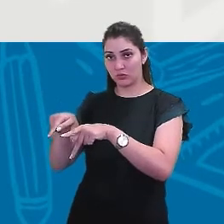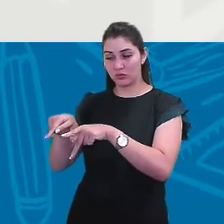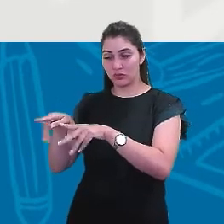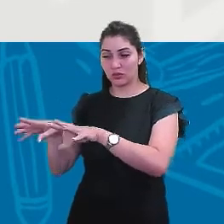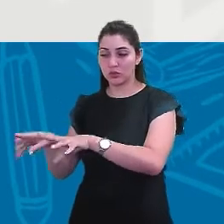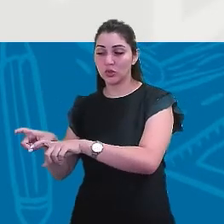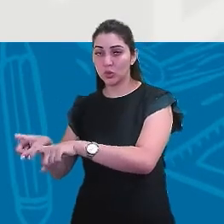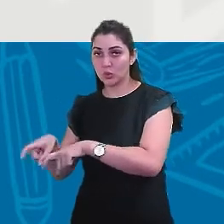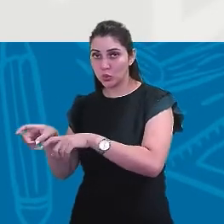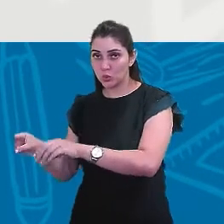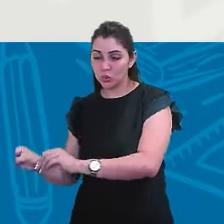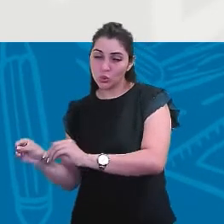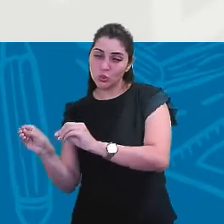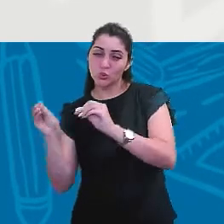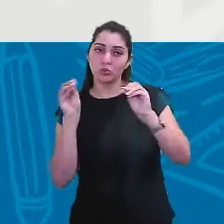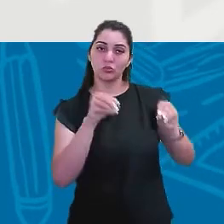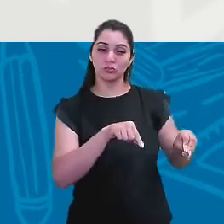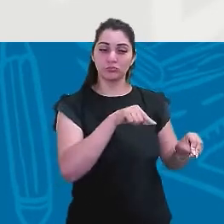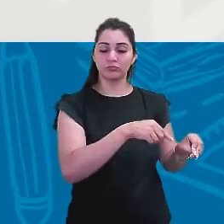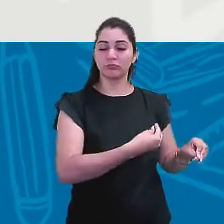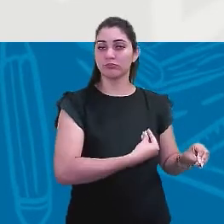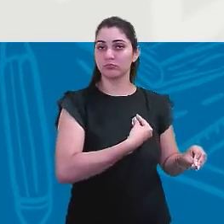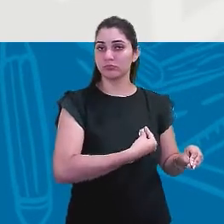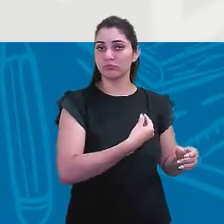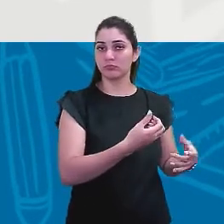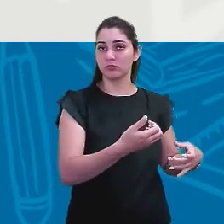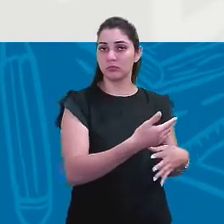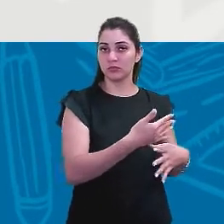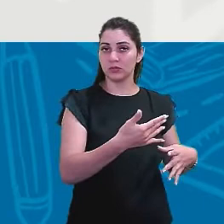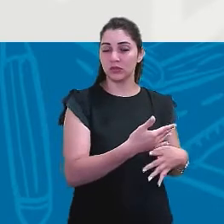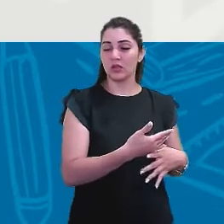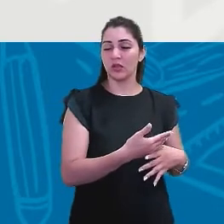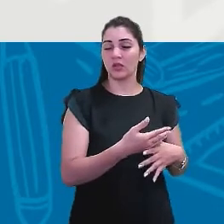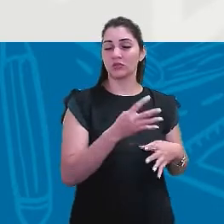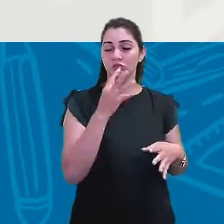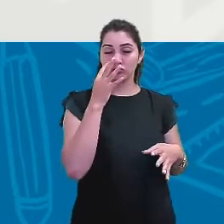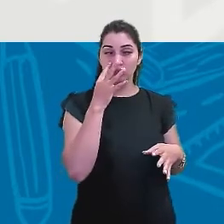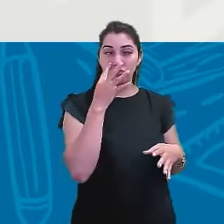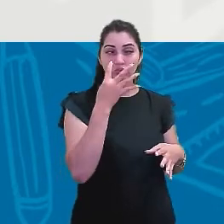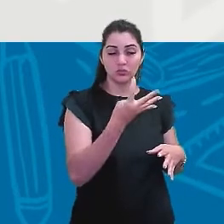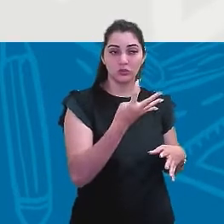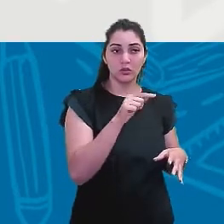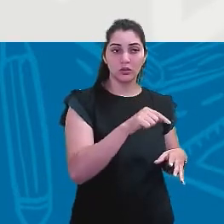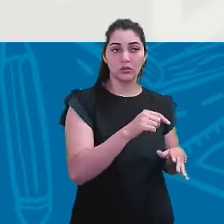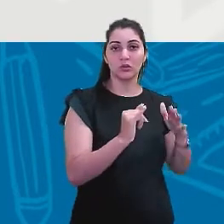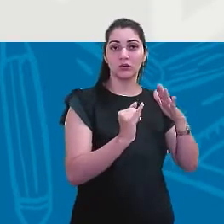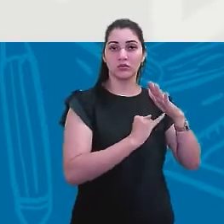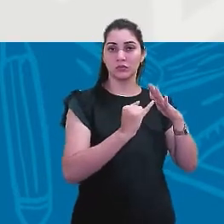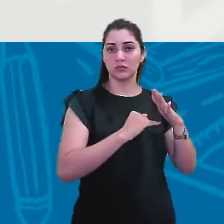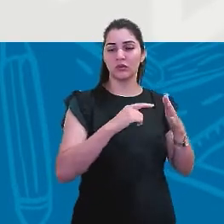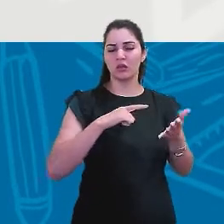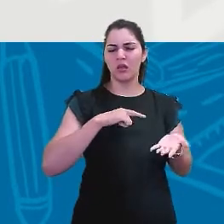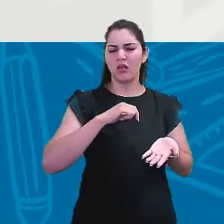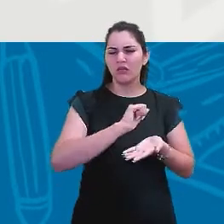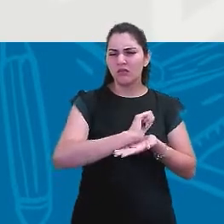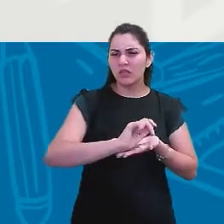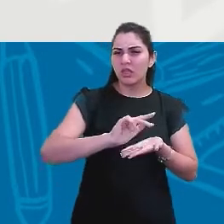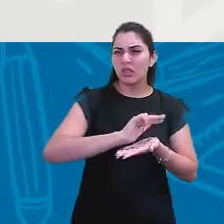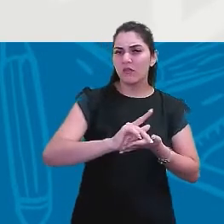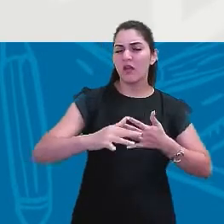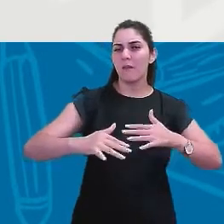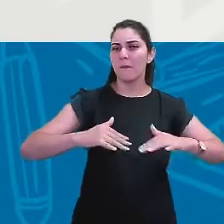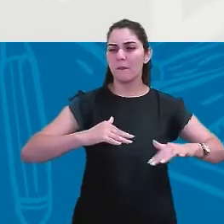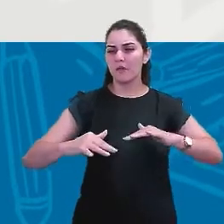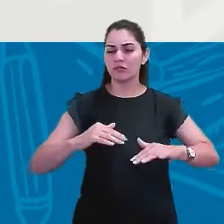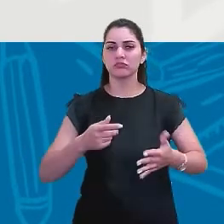campo para ir para a cidade, atraídas pela indústria. E depois diversos movimentos foram